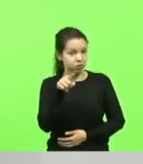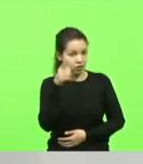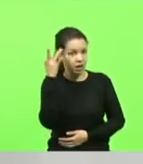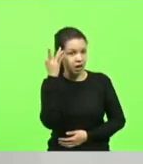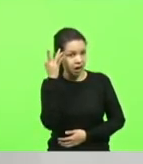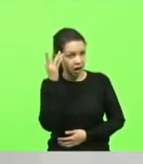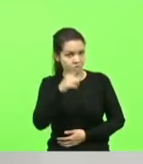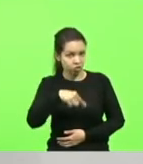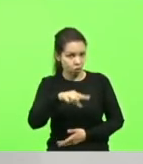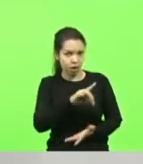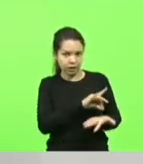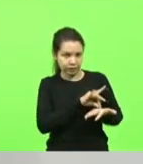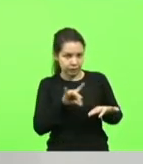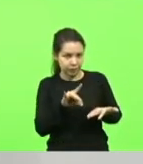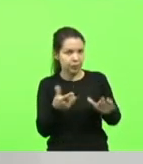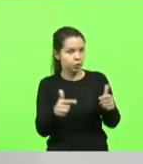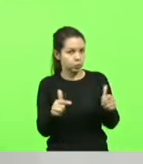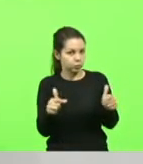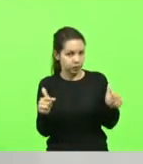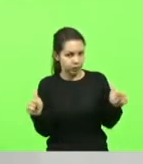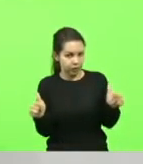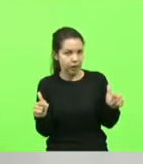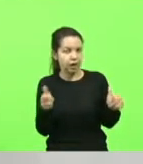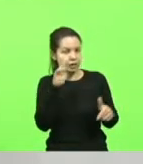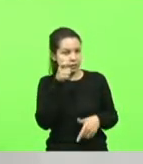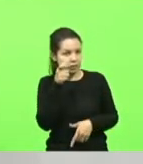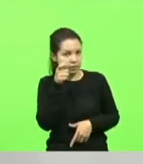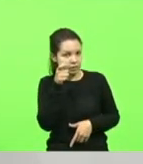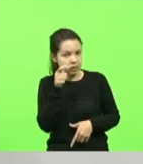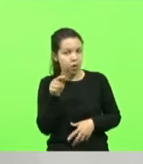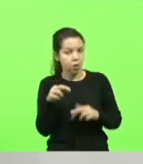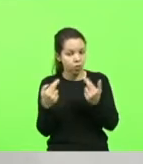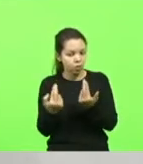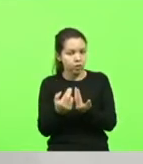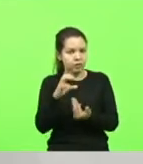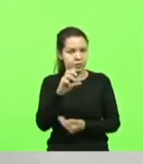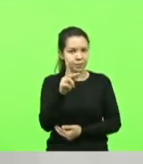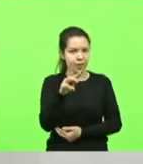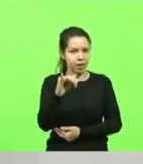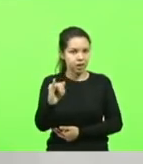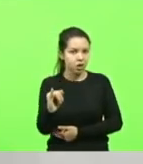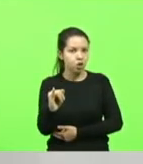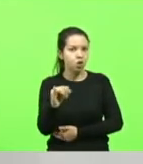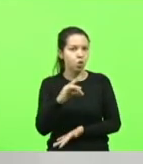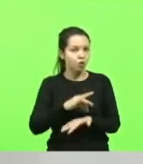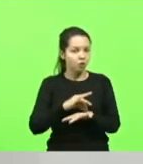inimigo, assista uma sessão dessa CPI do Covid, você vai ver que nós temos inimigos.